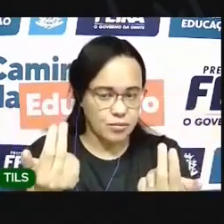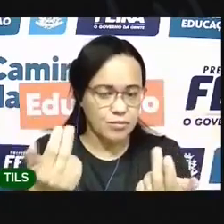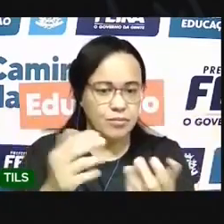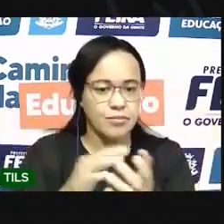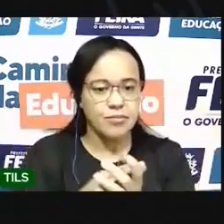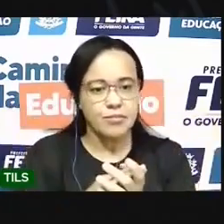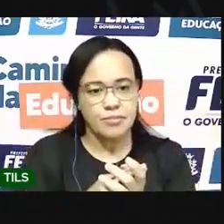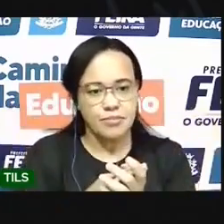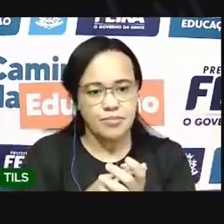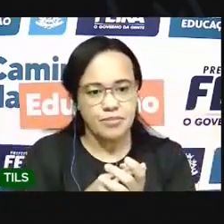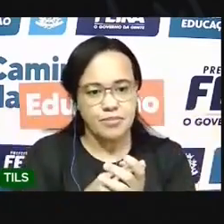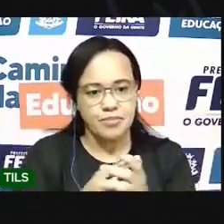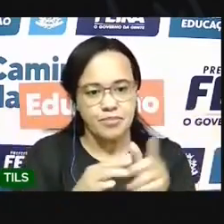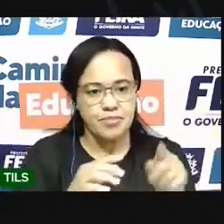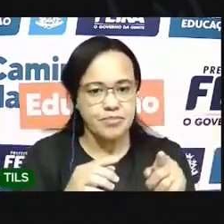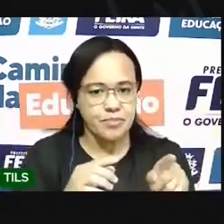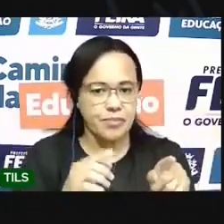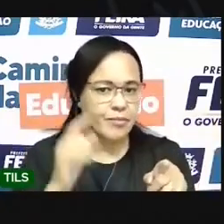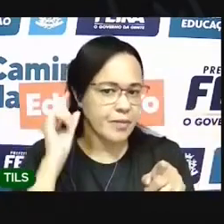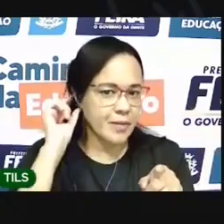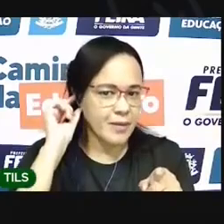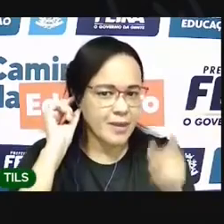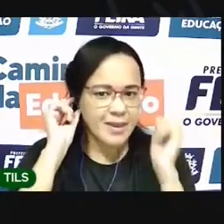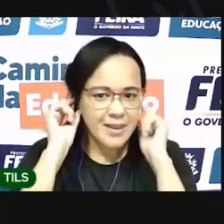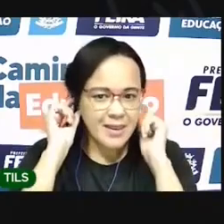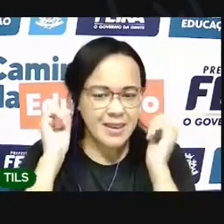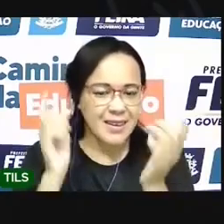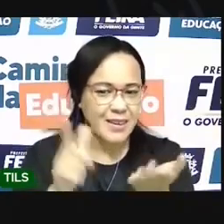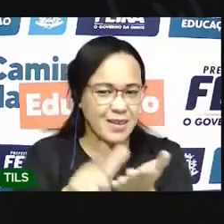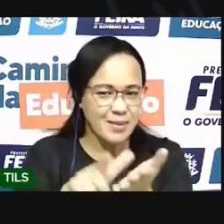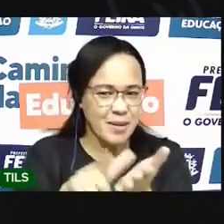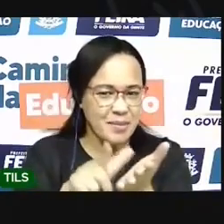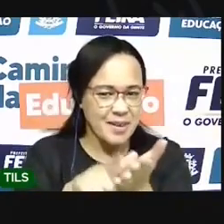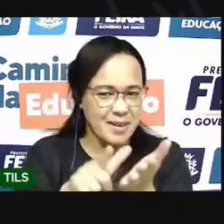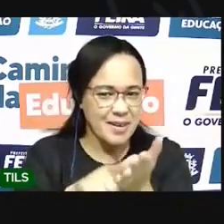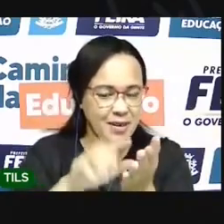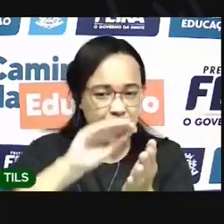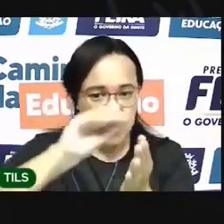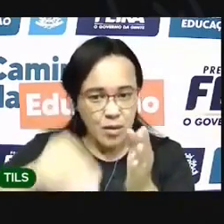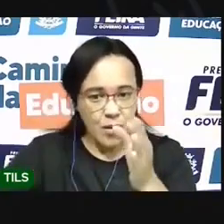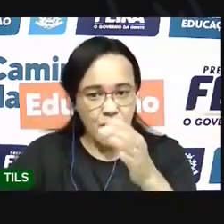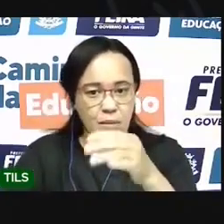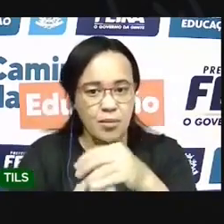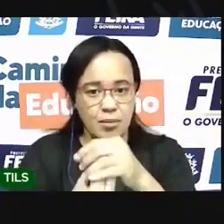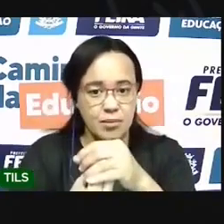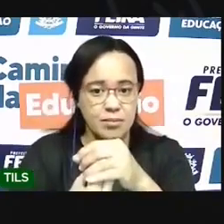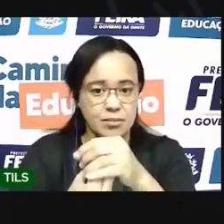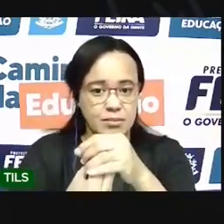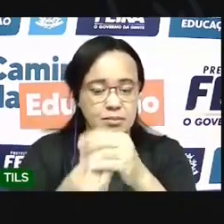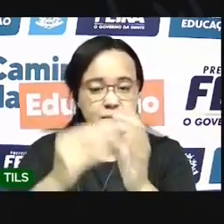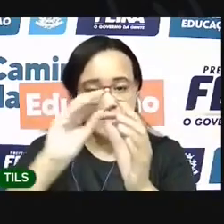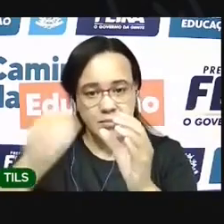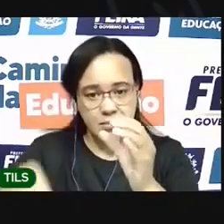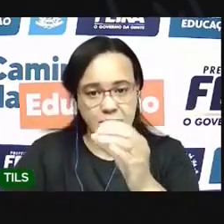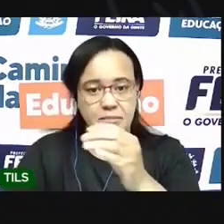Tá vendo essas orelhinhas que ficaram aqui? Vamos colocá-las para dentro Dobra para dentro